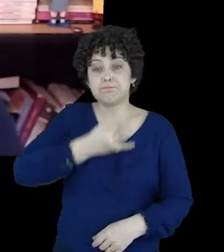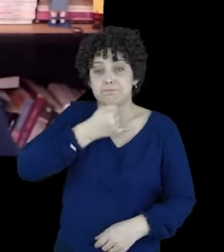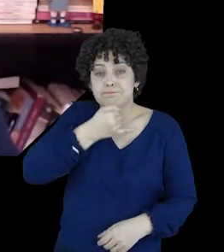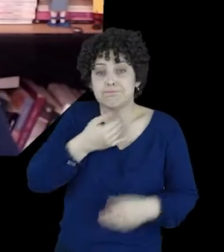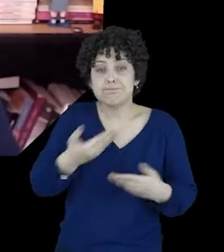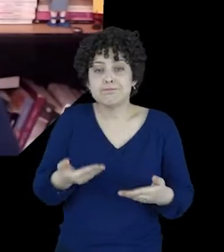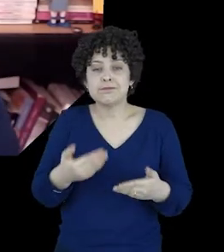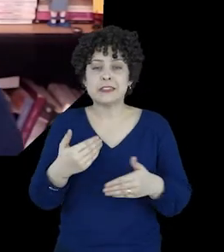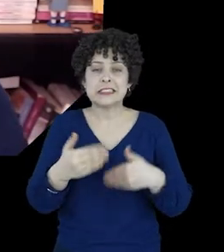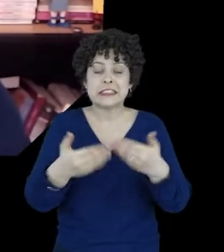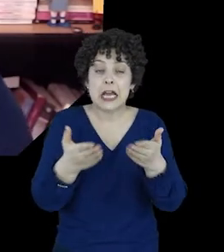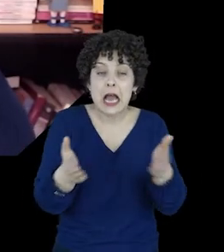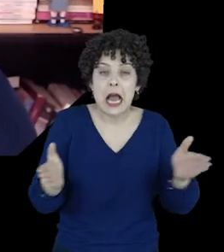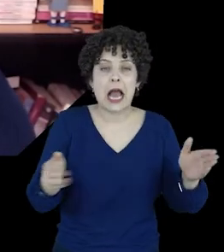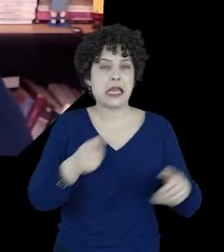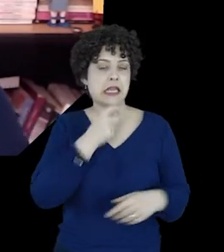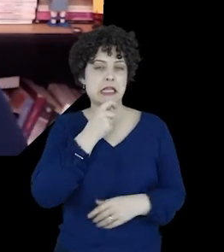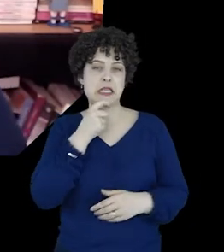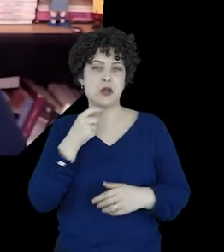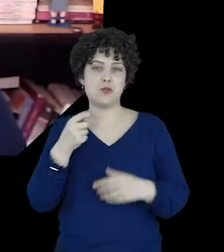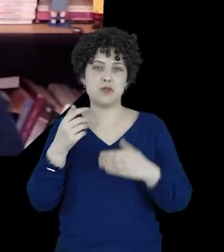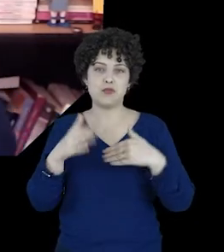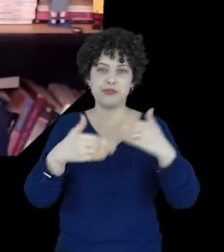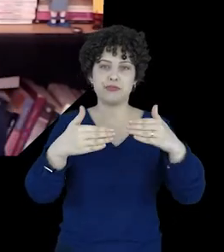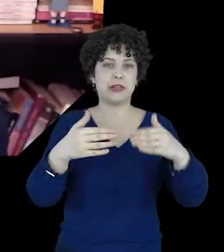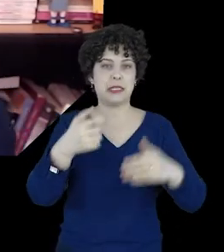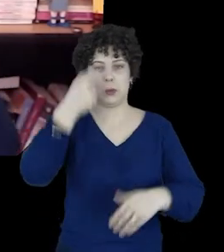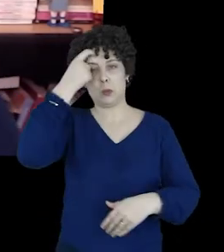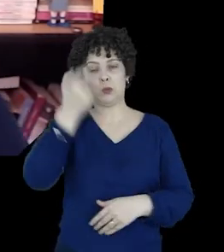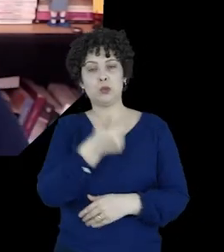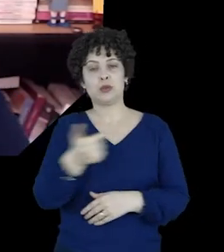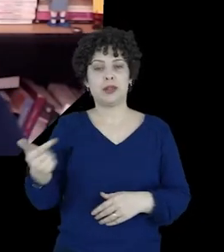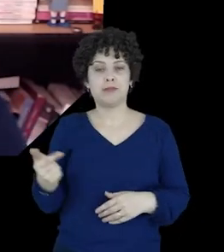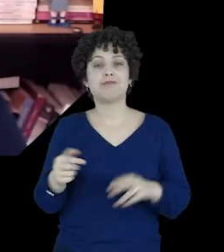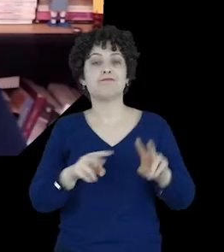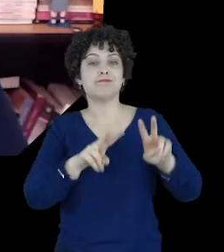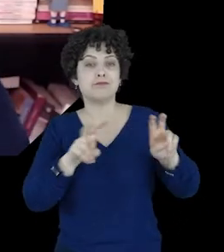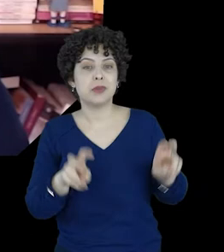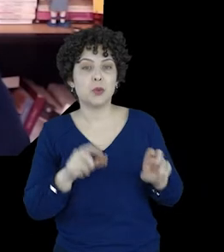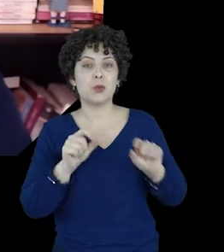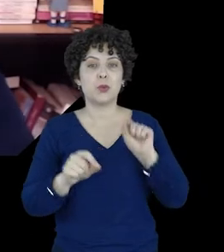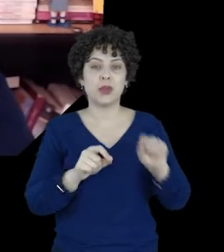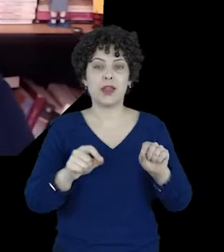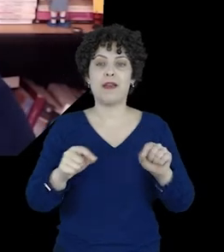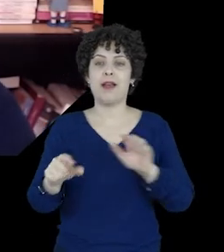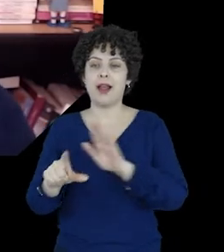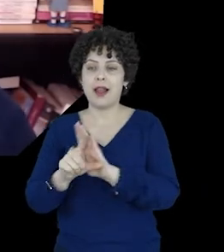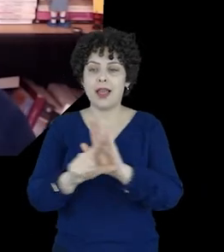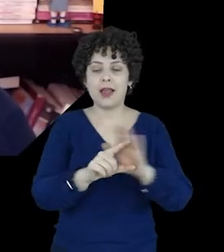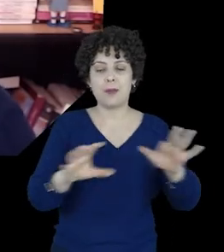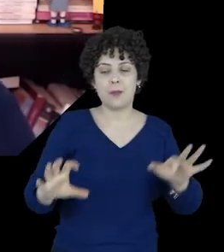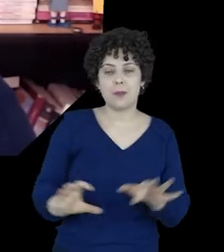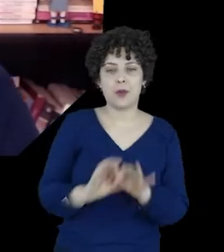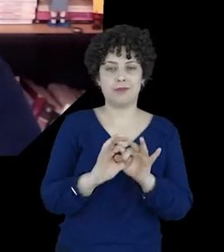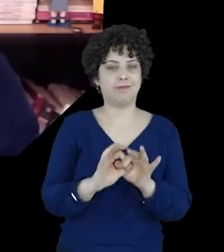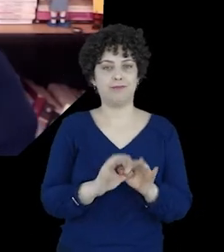infelizmente, essa questão ainda não está amplamente desenvolvida, muito menos em relação a leis que sejam vinculantes.